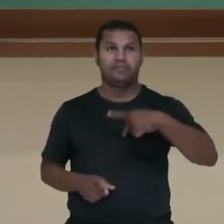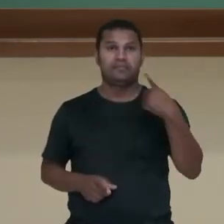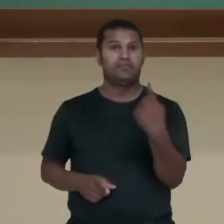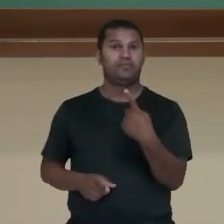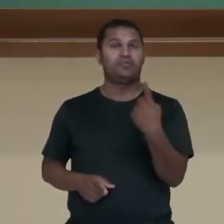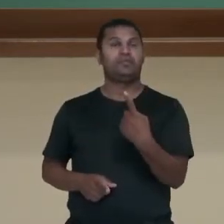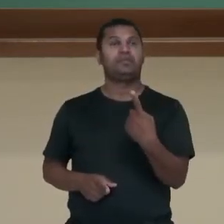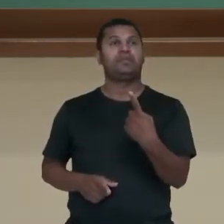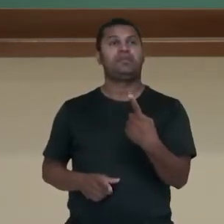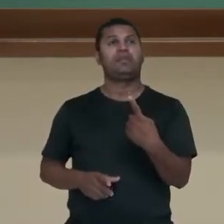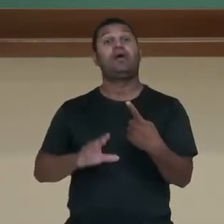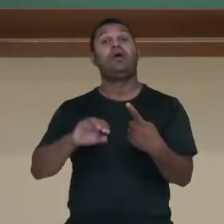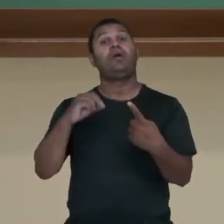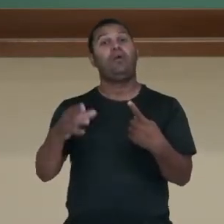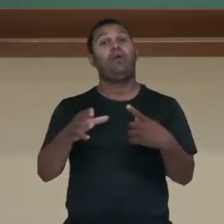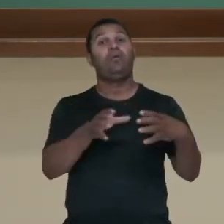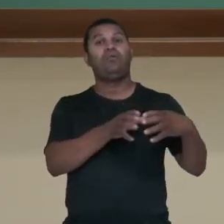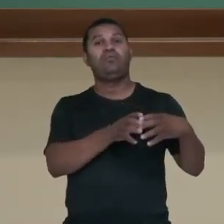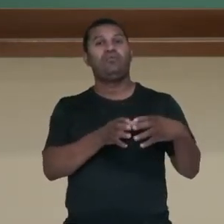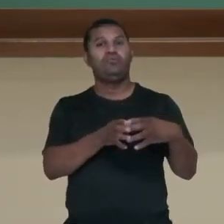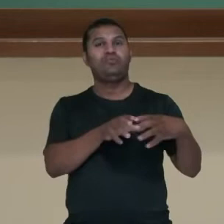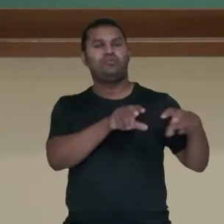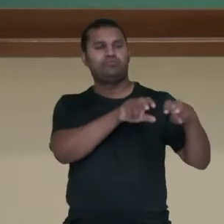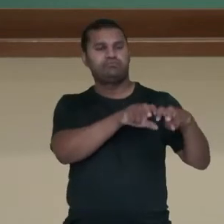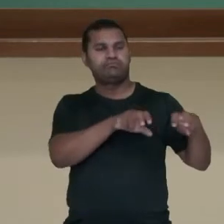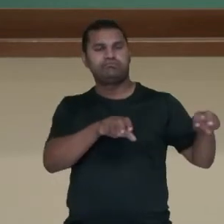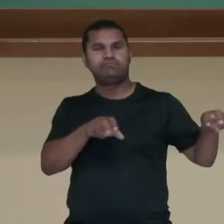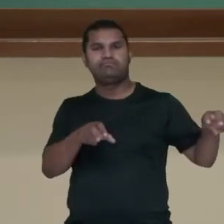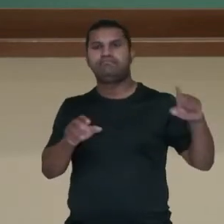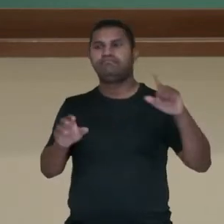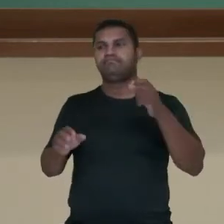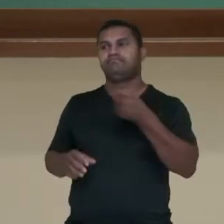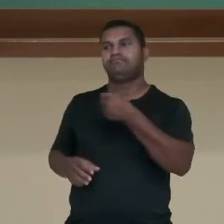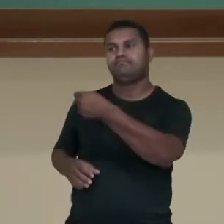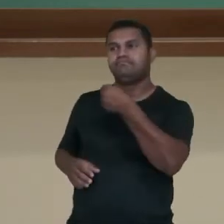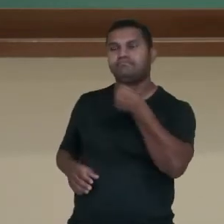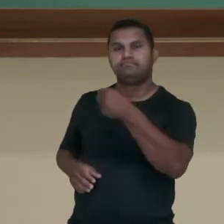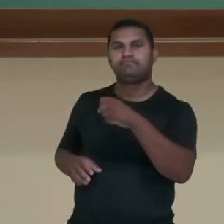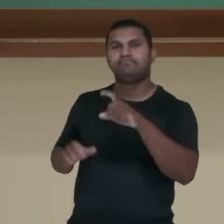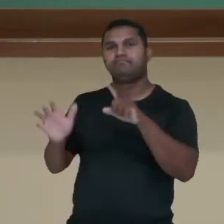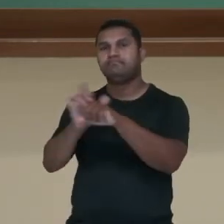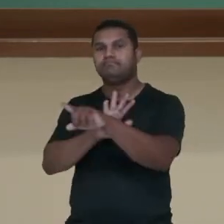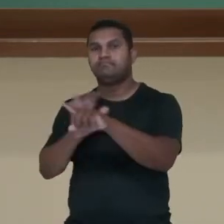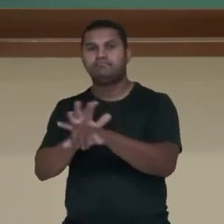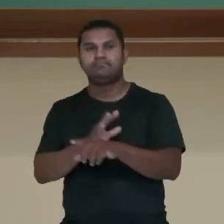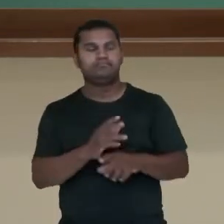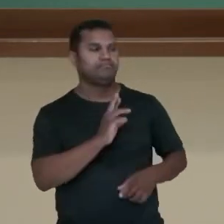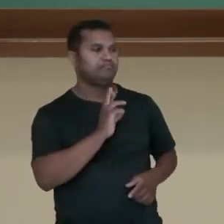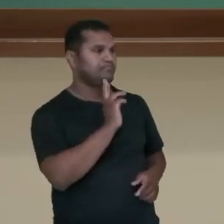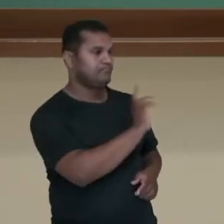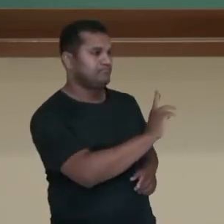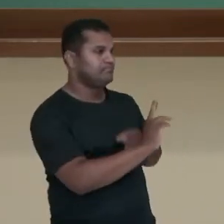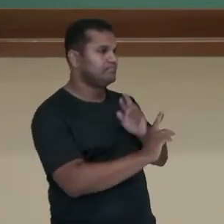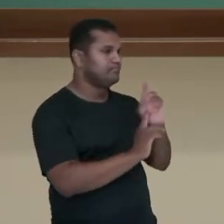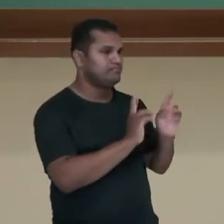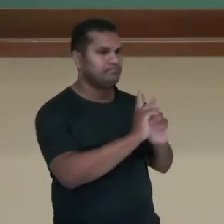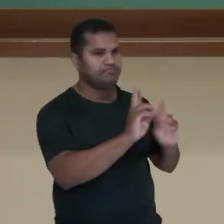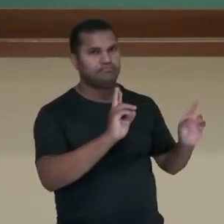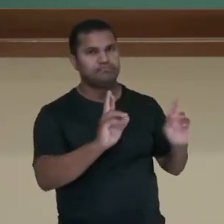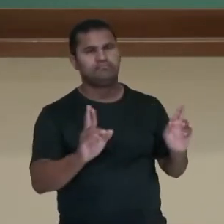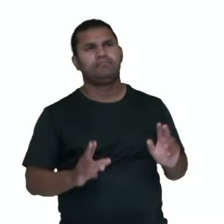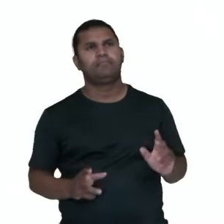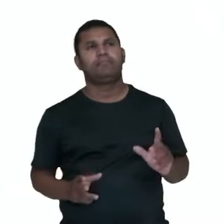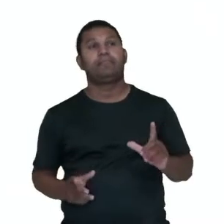posso vir no formato qual? De citação, né? Separado por aspas. Em relação à